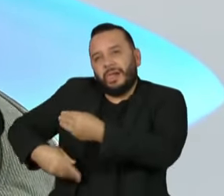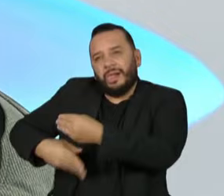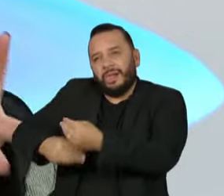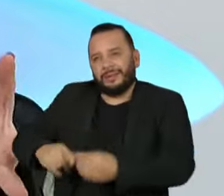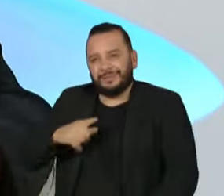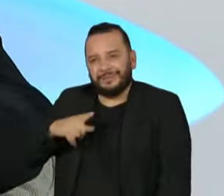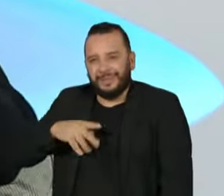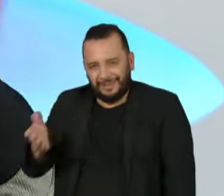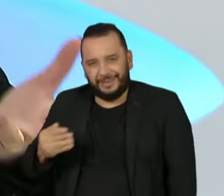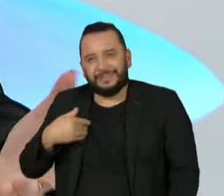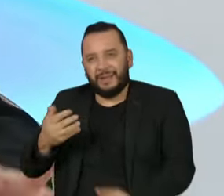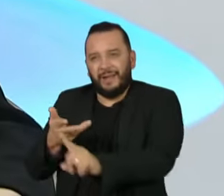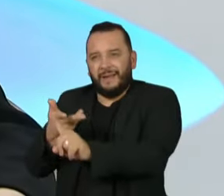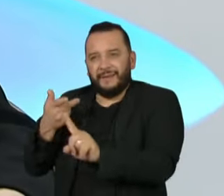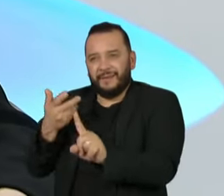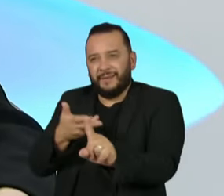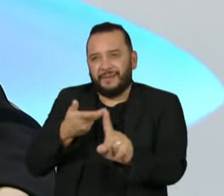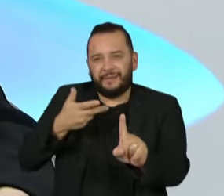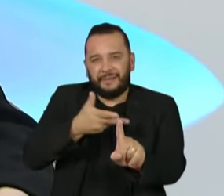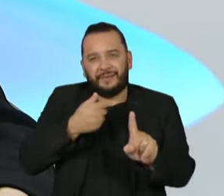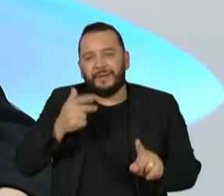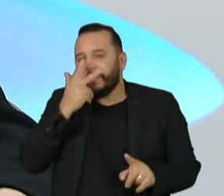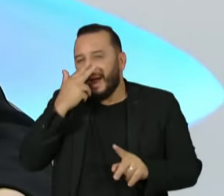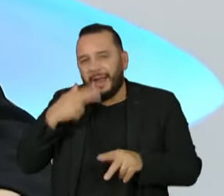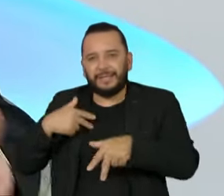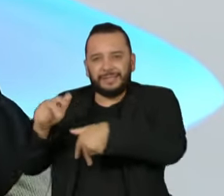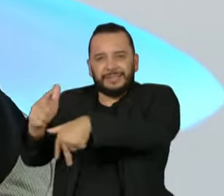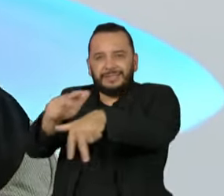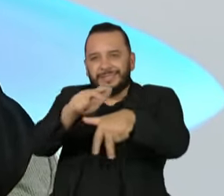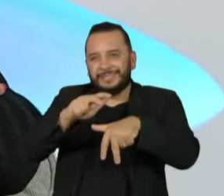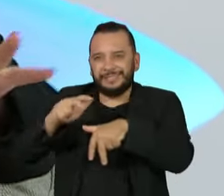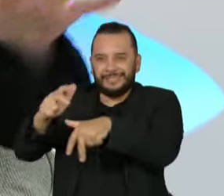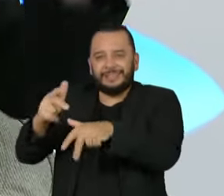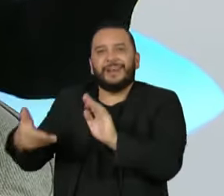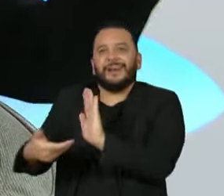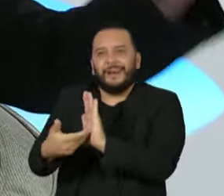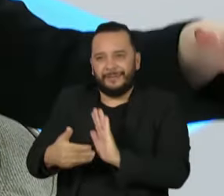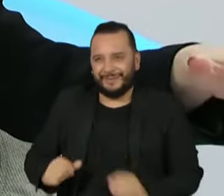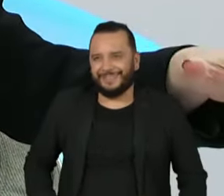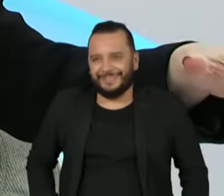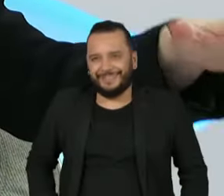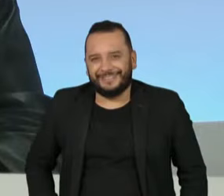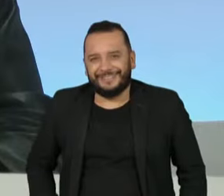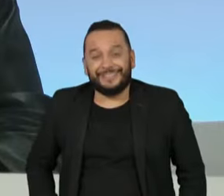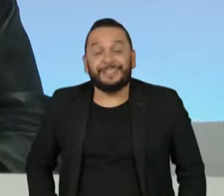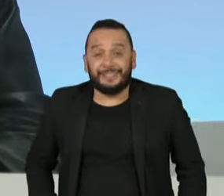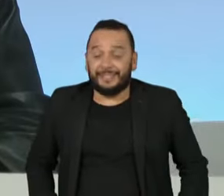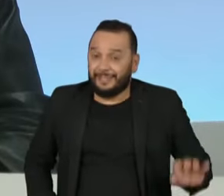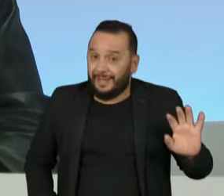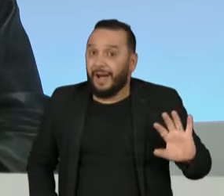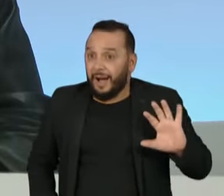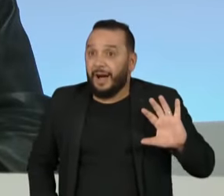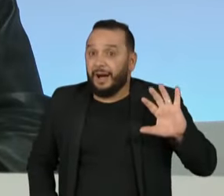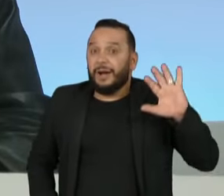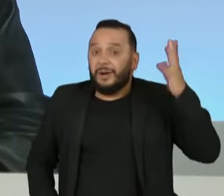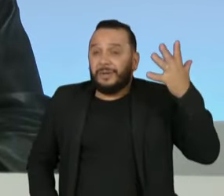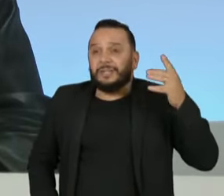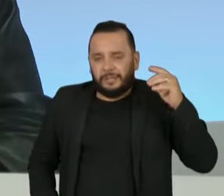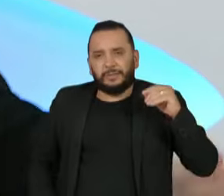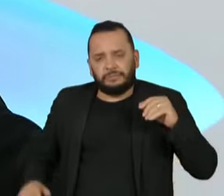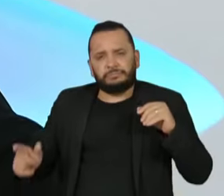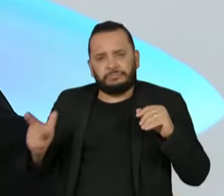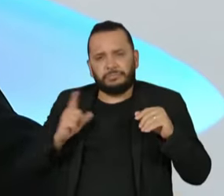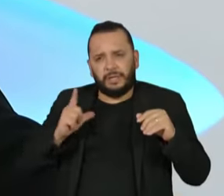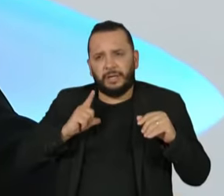com isso sequestrou a Câmara dos Deputados. Então, repito, aconteceu... Havia crime de